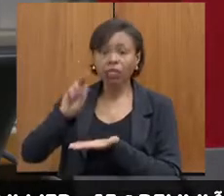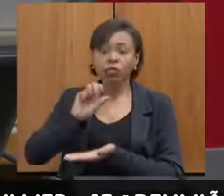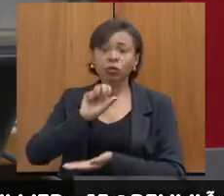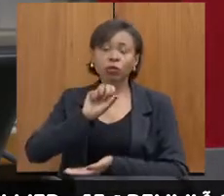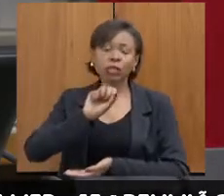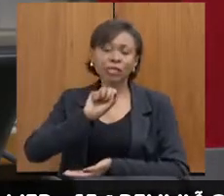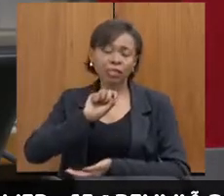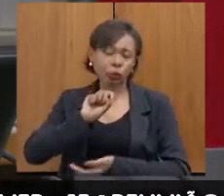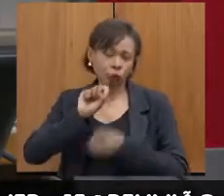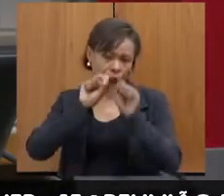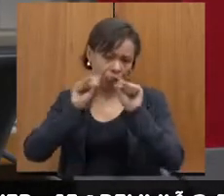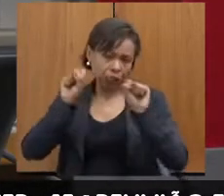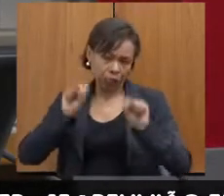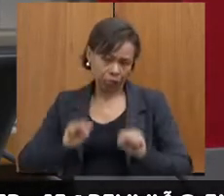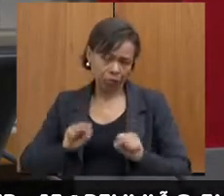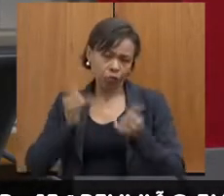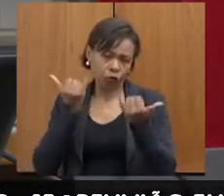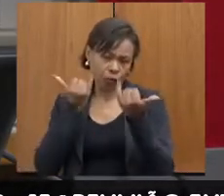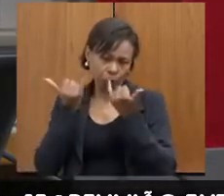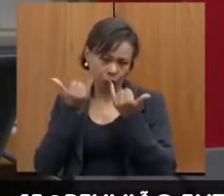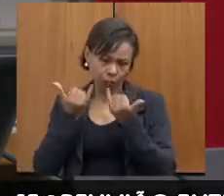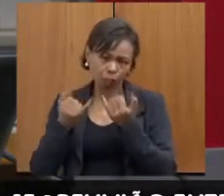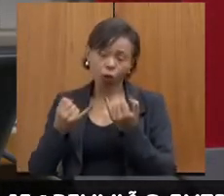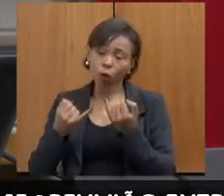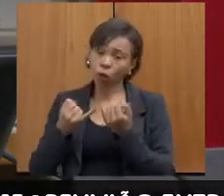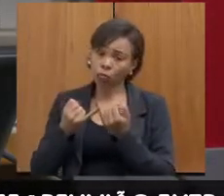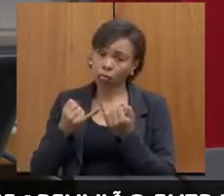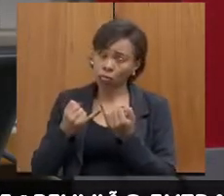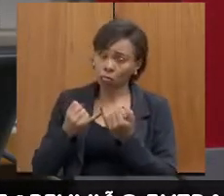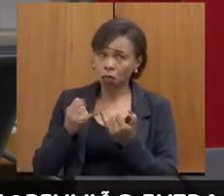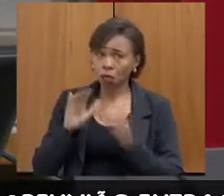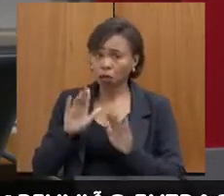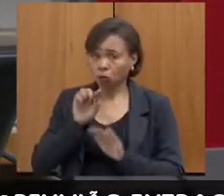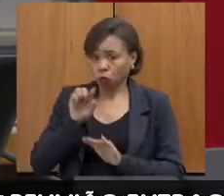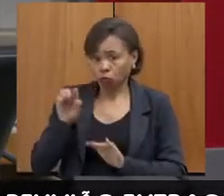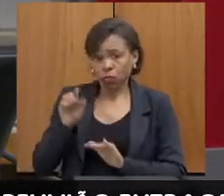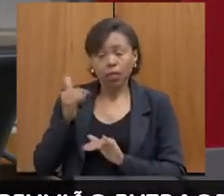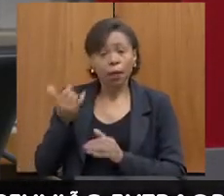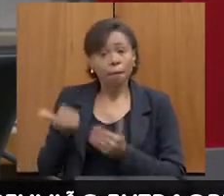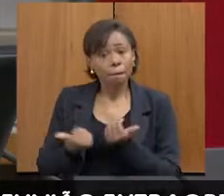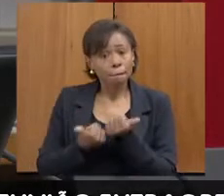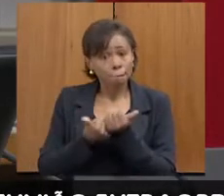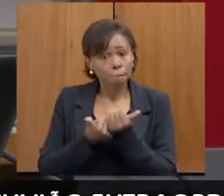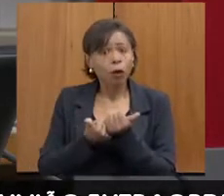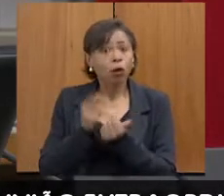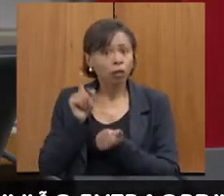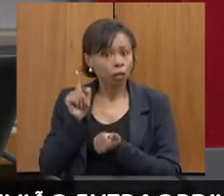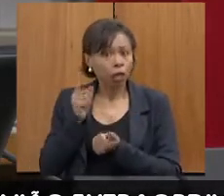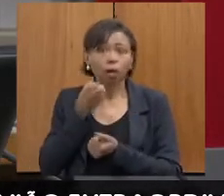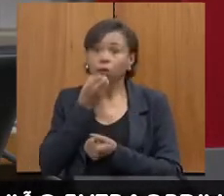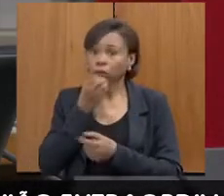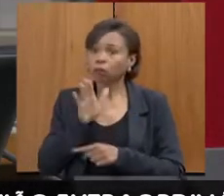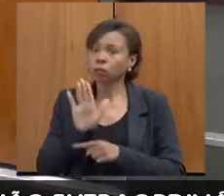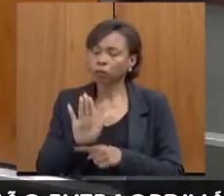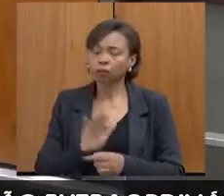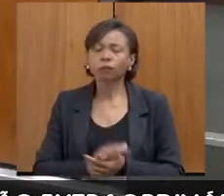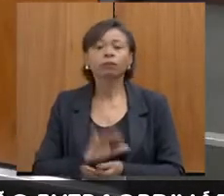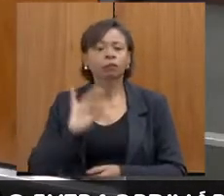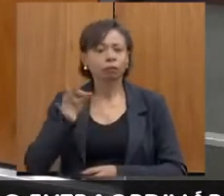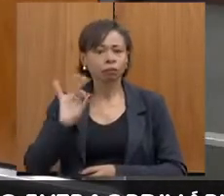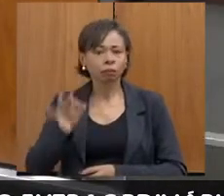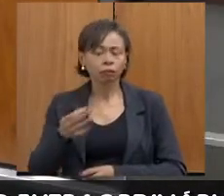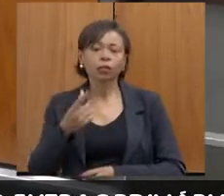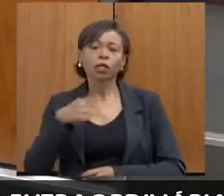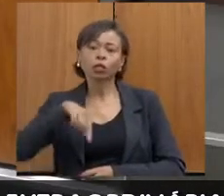implantar. Mas, caso vocês tenham um apoio para isso lá, ia fazer muita diferença para vocês. Com certeza. a gente usa o WhatsApp